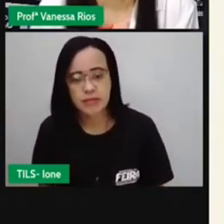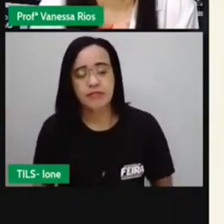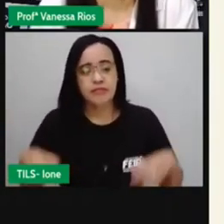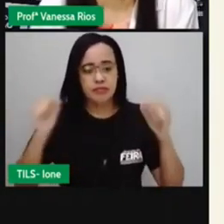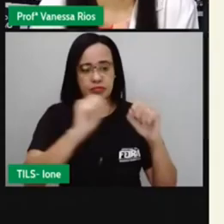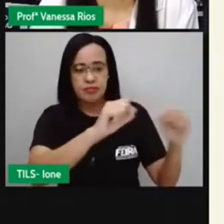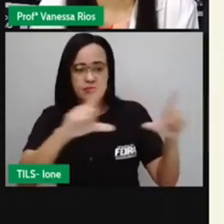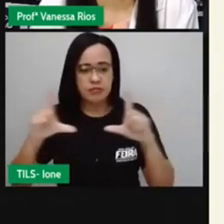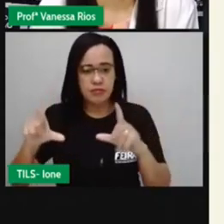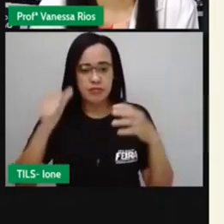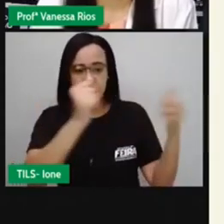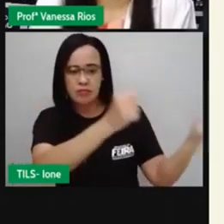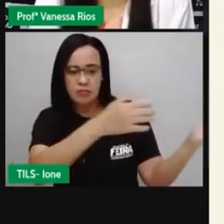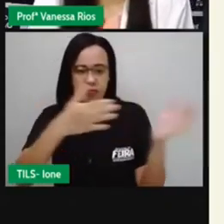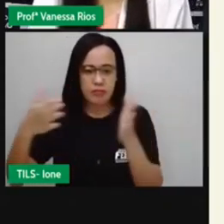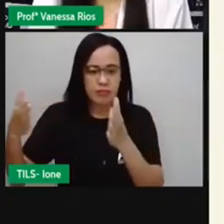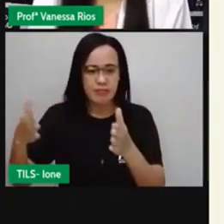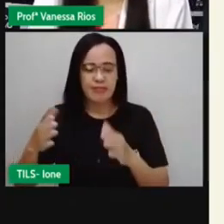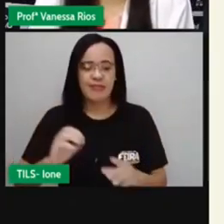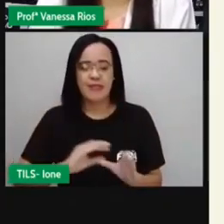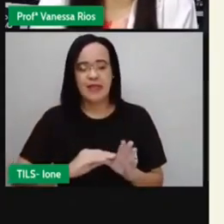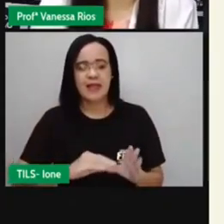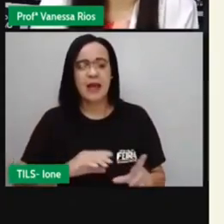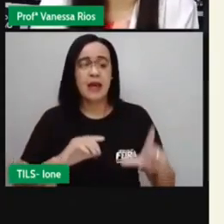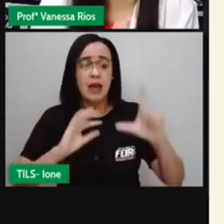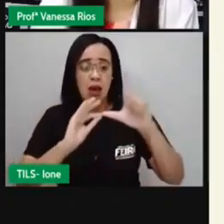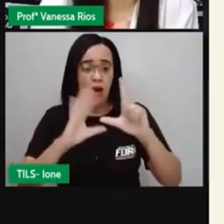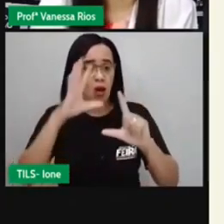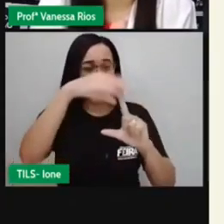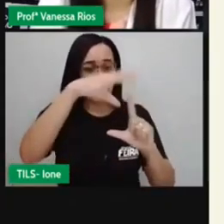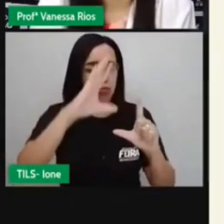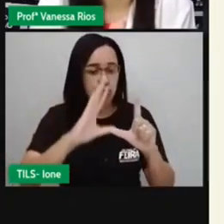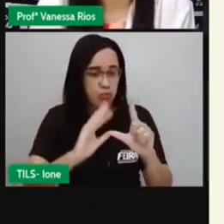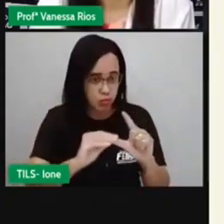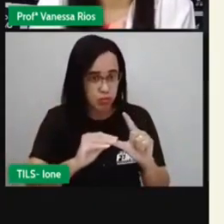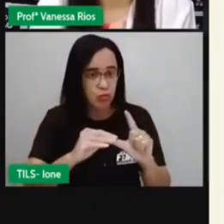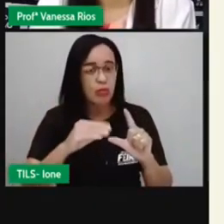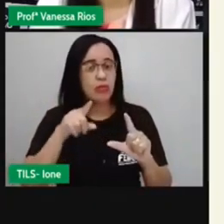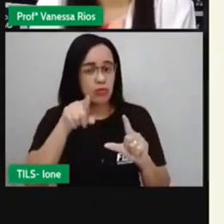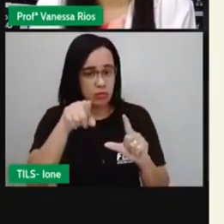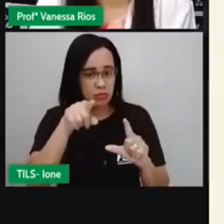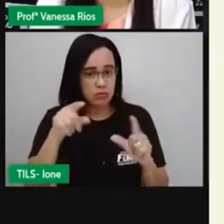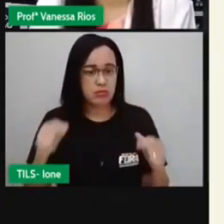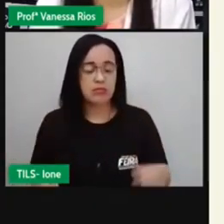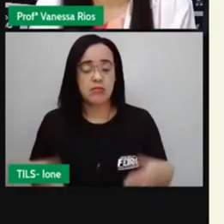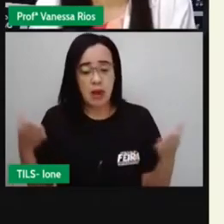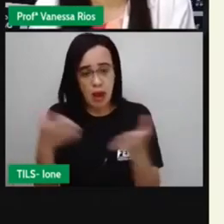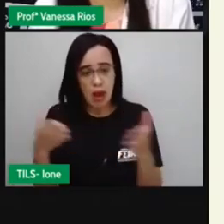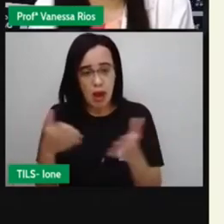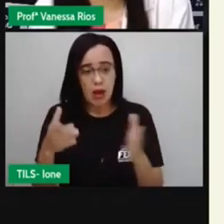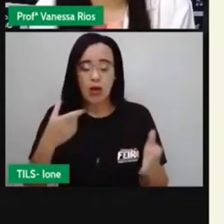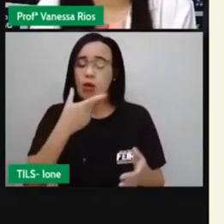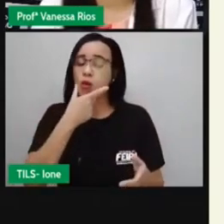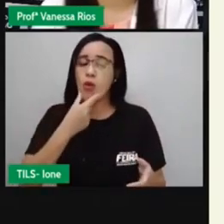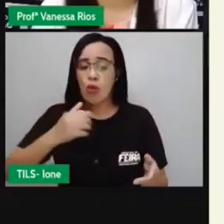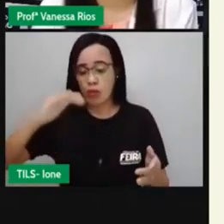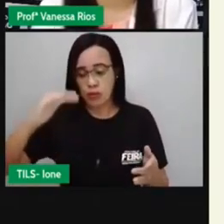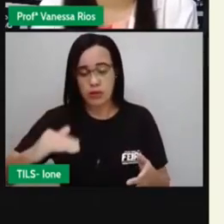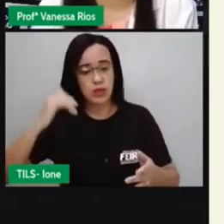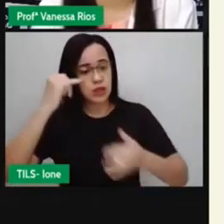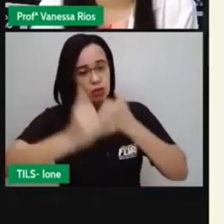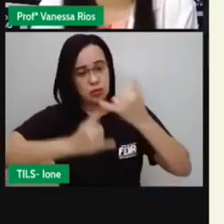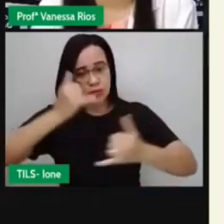O próximo cartão. Aí tem um menino, uma criança, brincando, né?